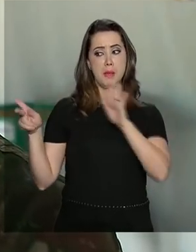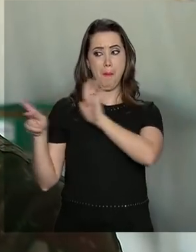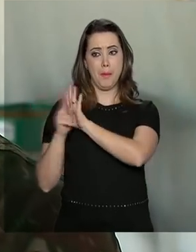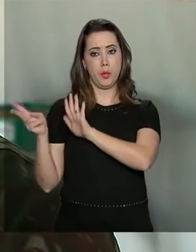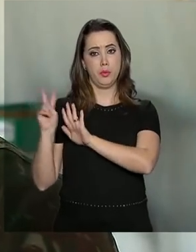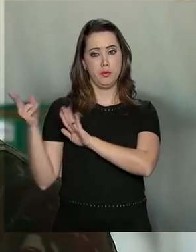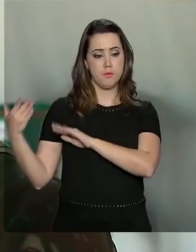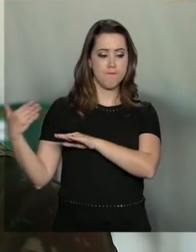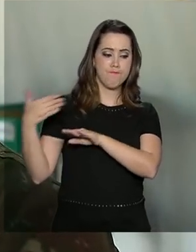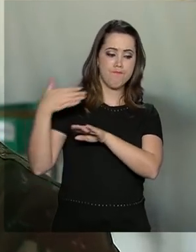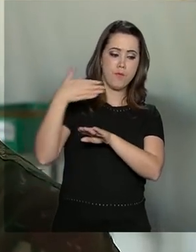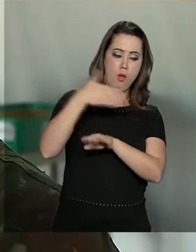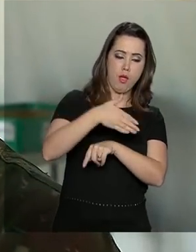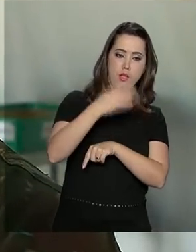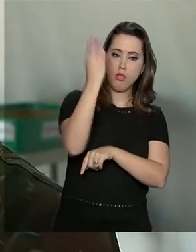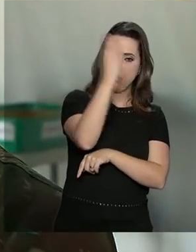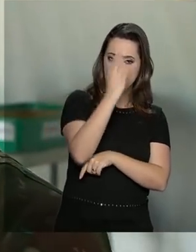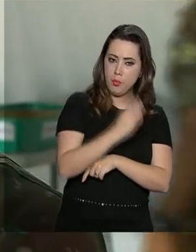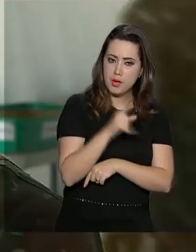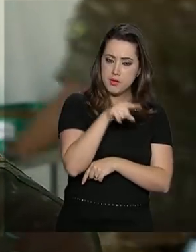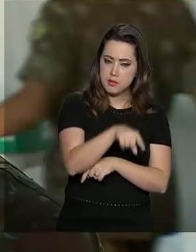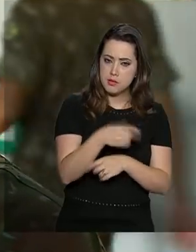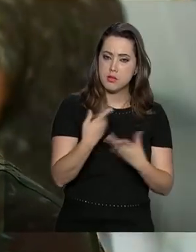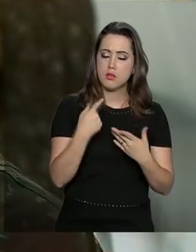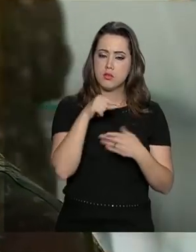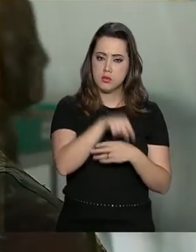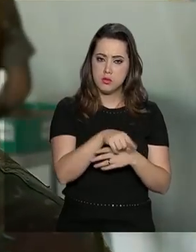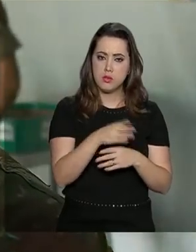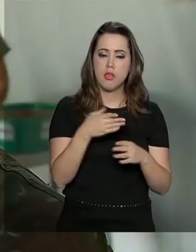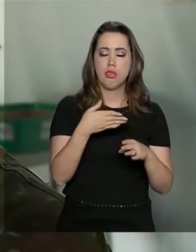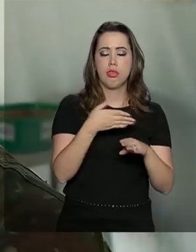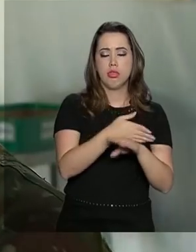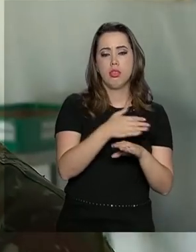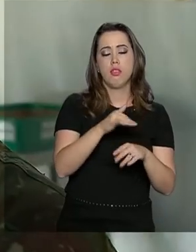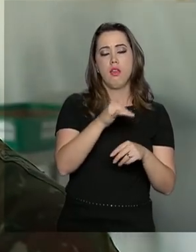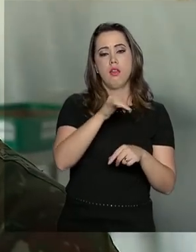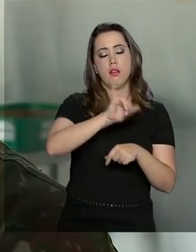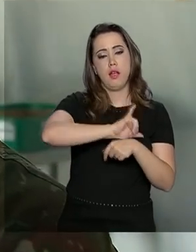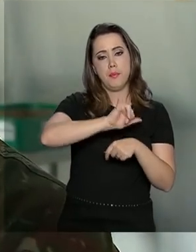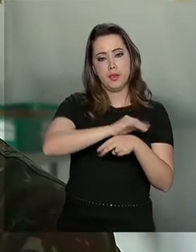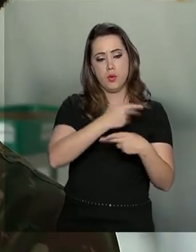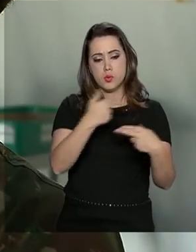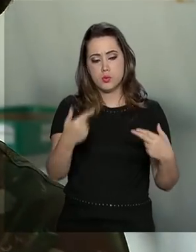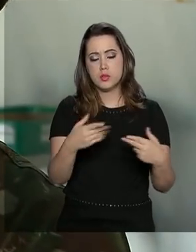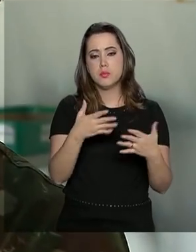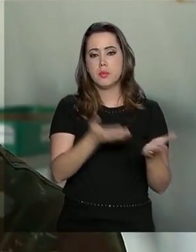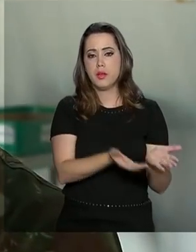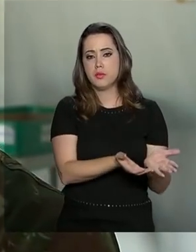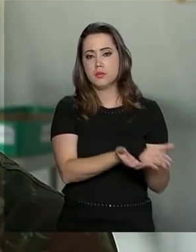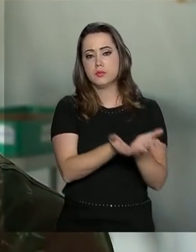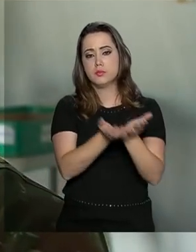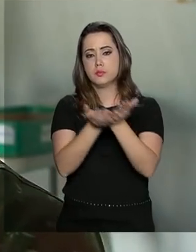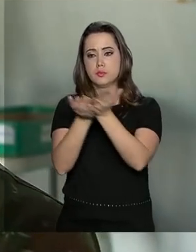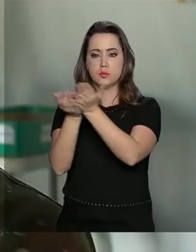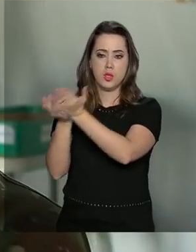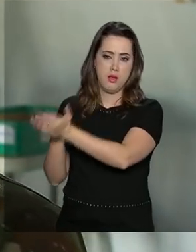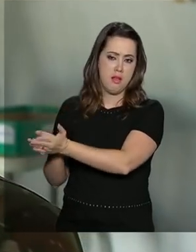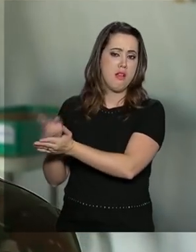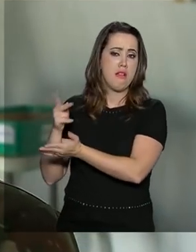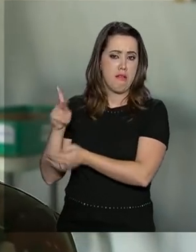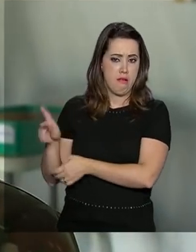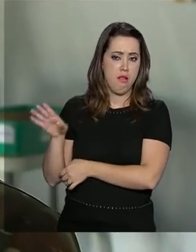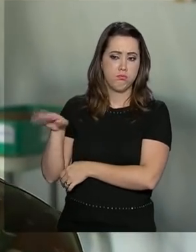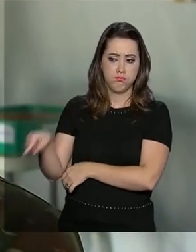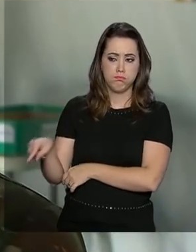venezuelano. Então, ele passa, ele conseguindo passar, ele vai até Boa Vista, pega esses gêneros e volta com eles